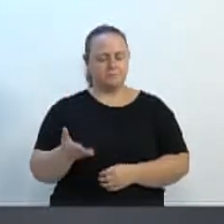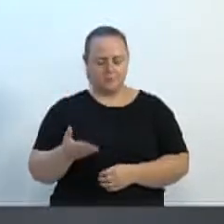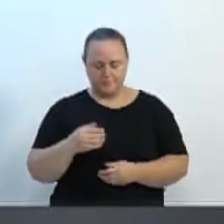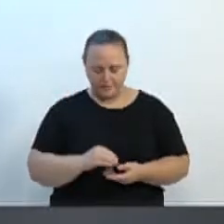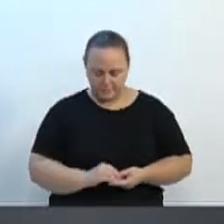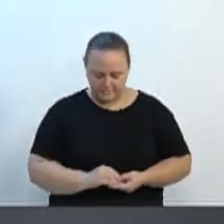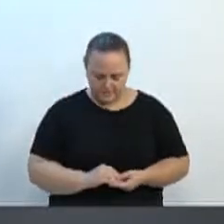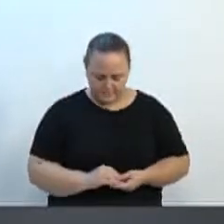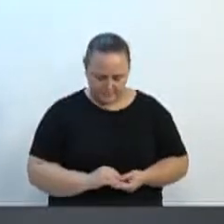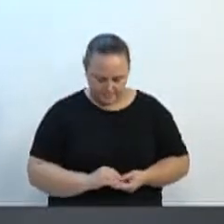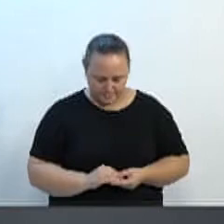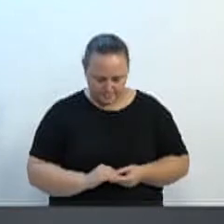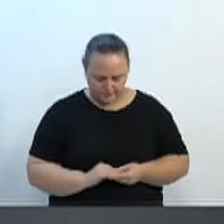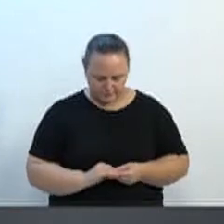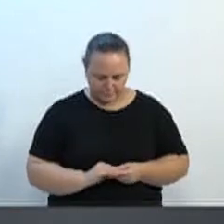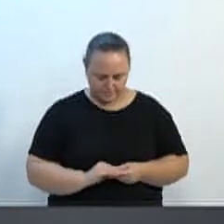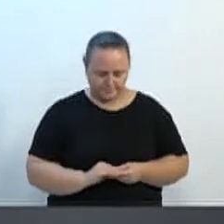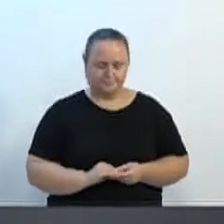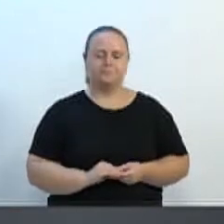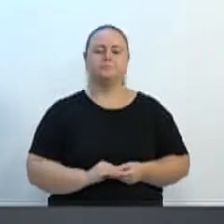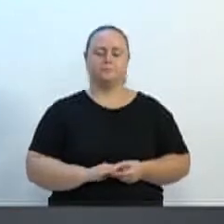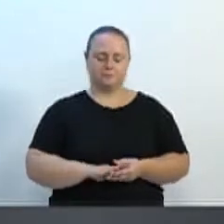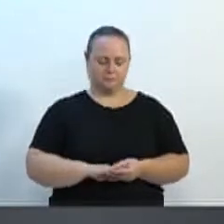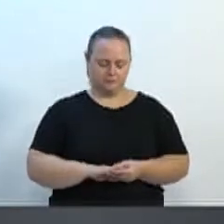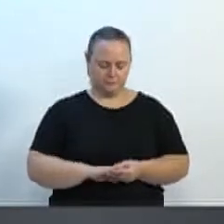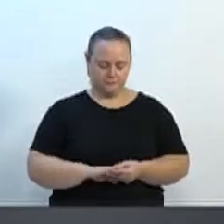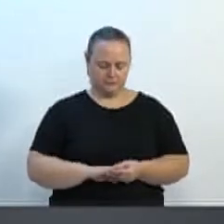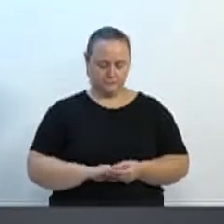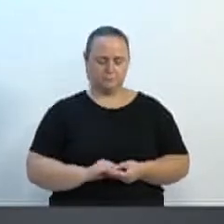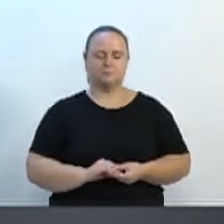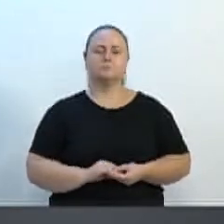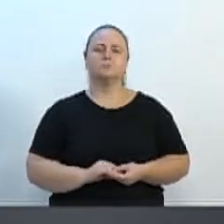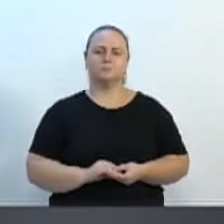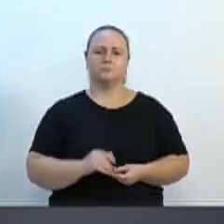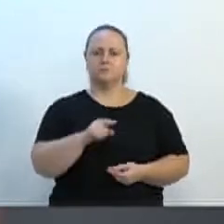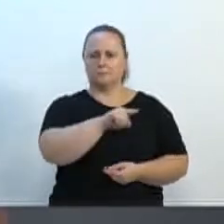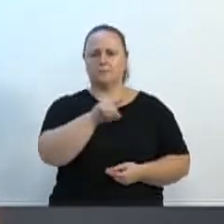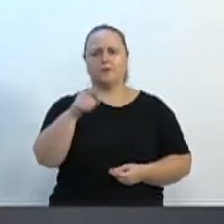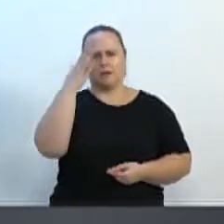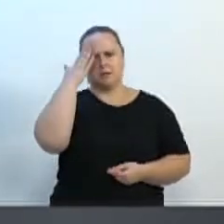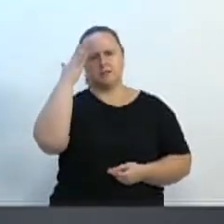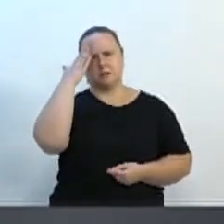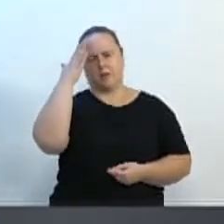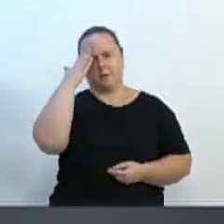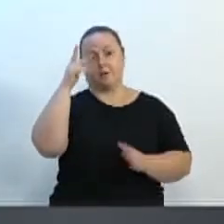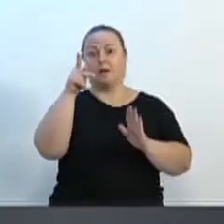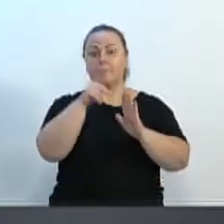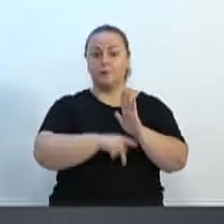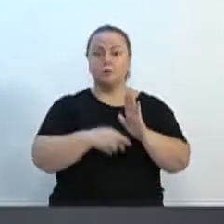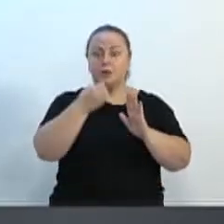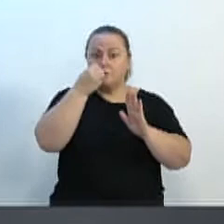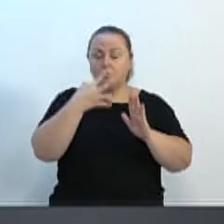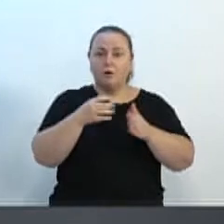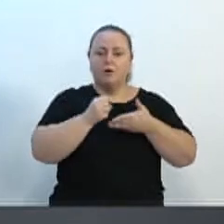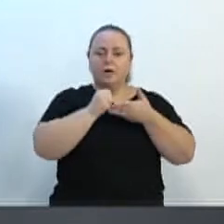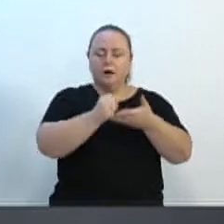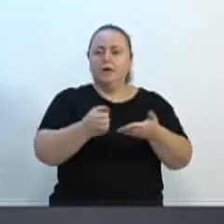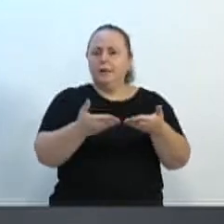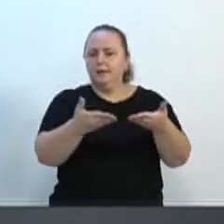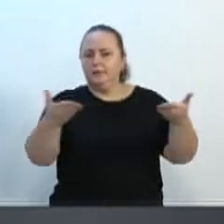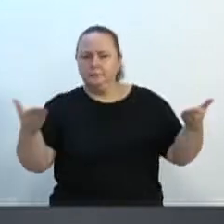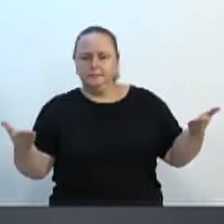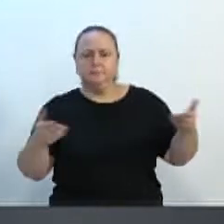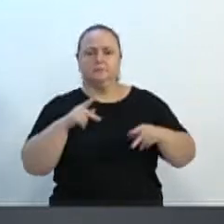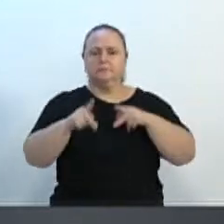a vossa excelência sabe que teve o meu apoio, inclusive, Aliás, todos sabem que projetos que a gente considera bom para a cidade, para a população,